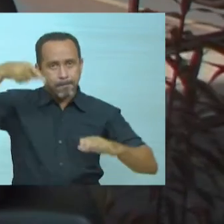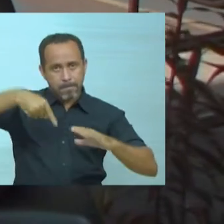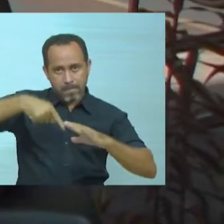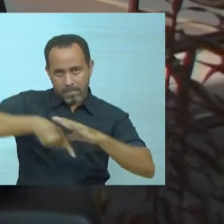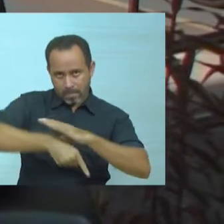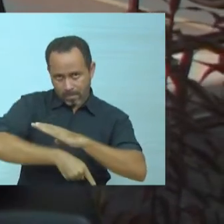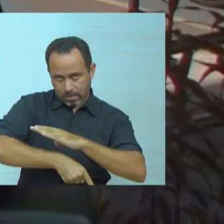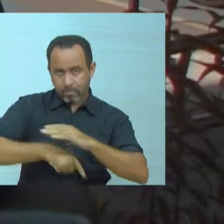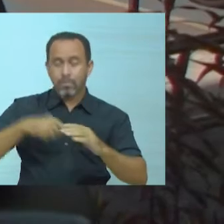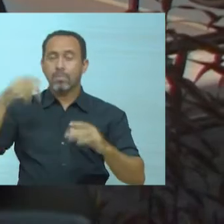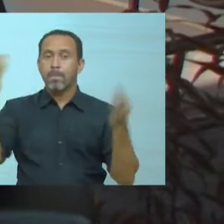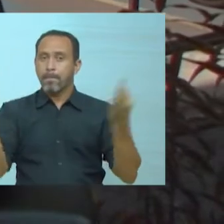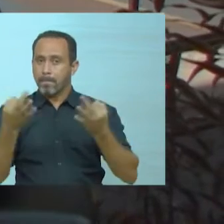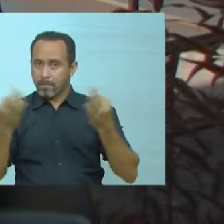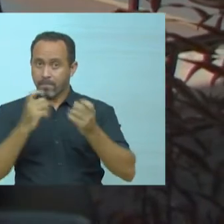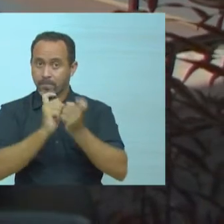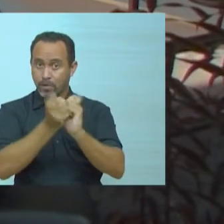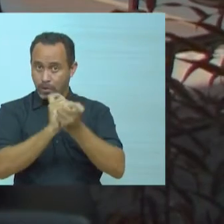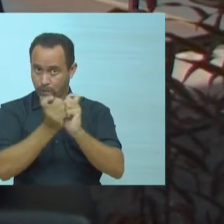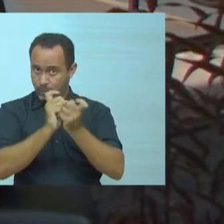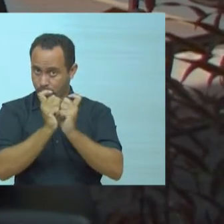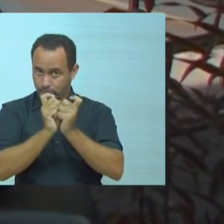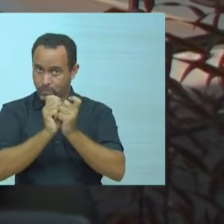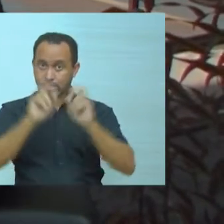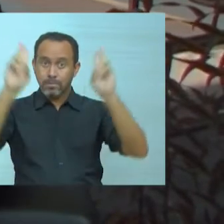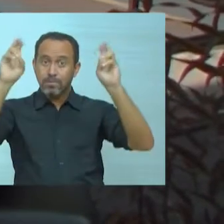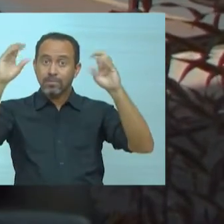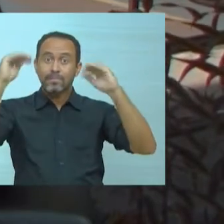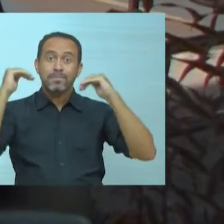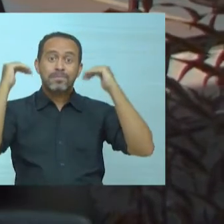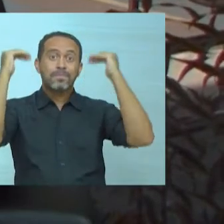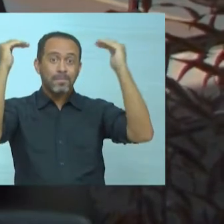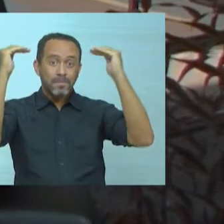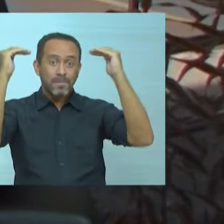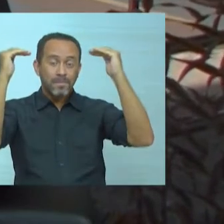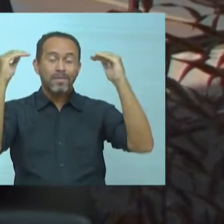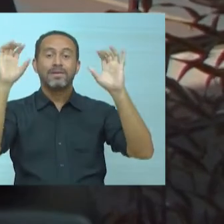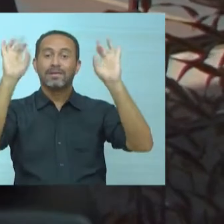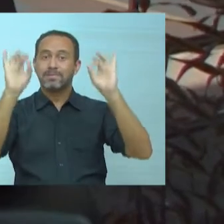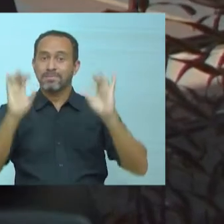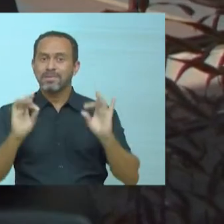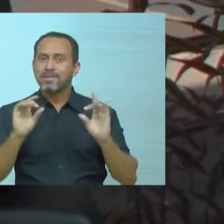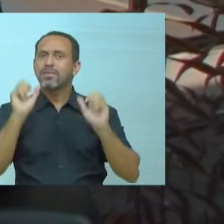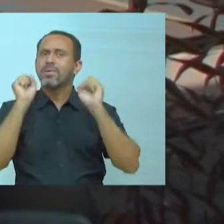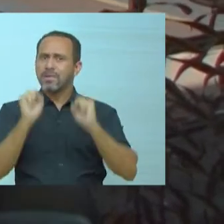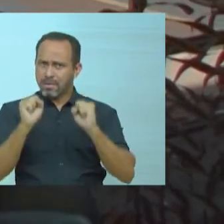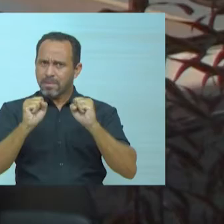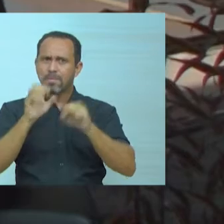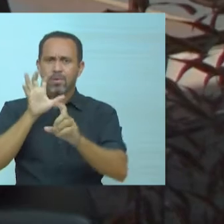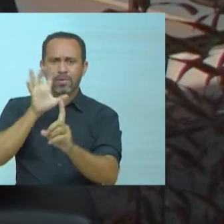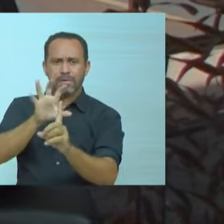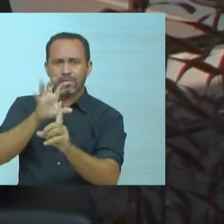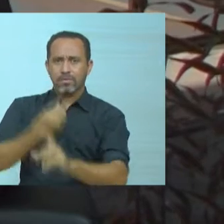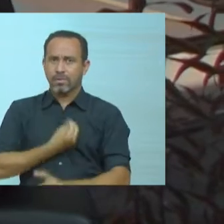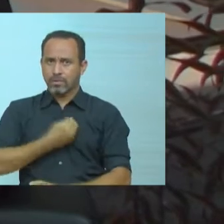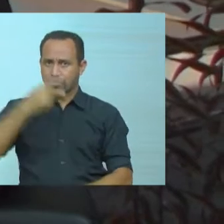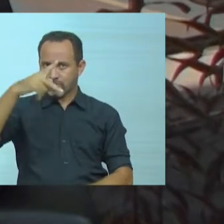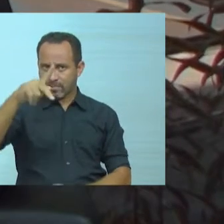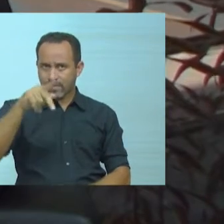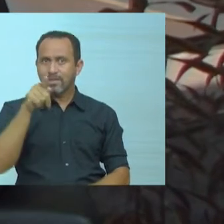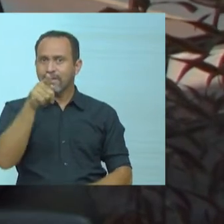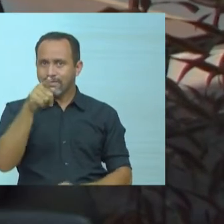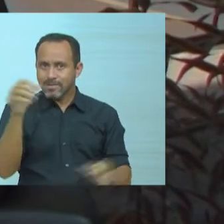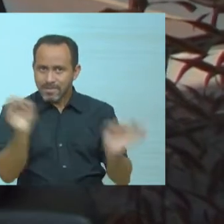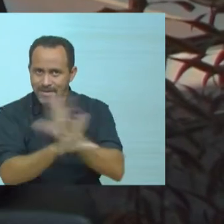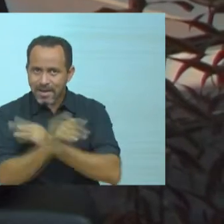aprofundada as análises e discussões sobre os principais temas em pauta e que podem repercutir em sua